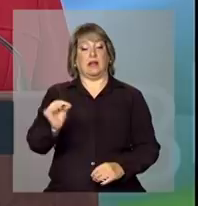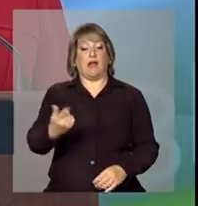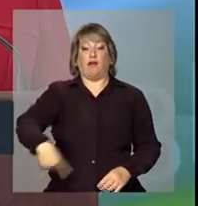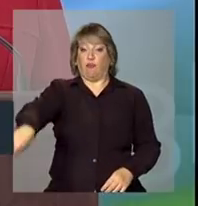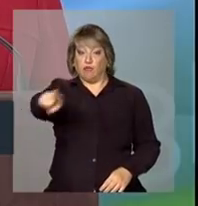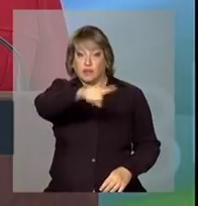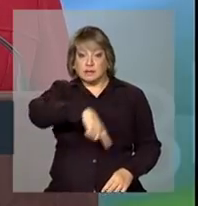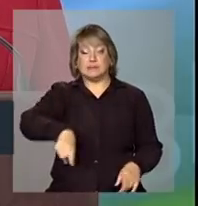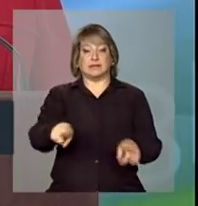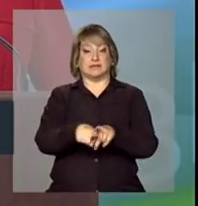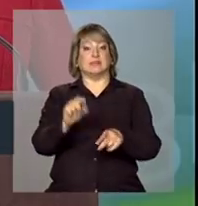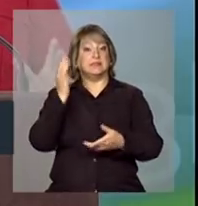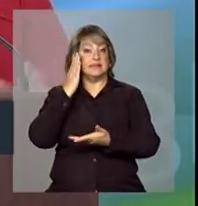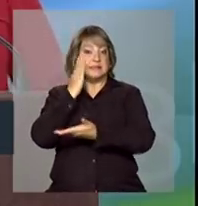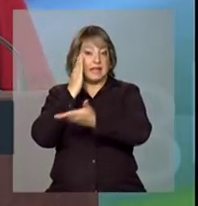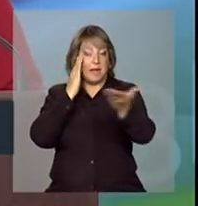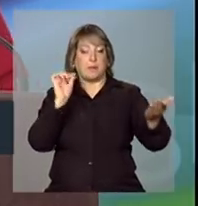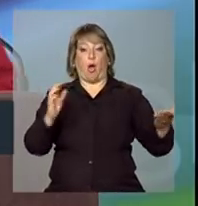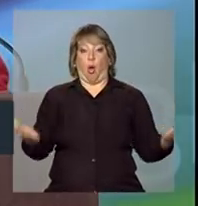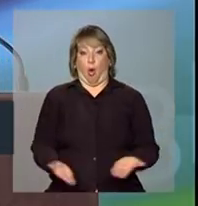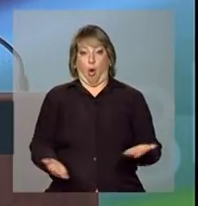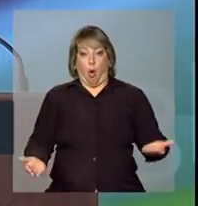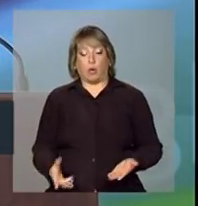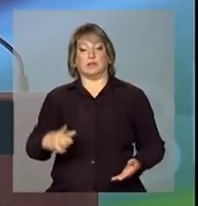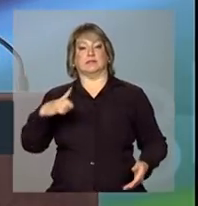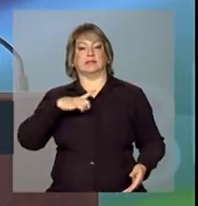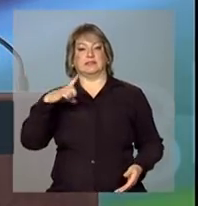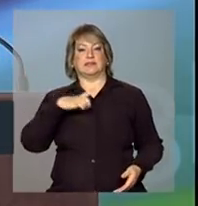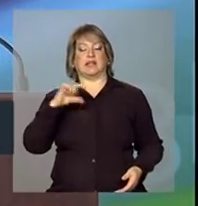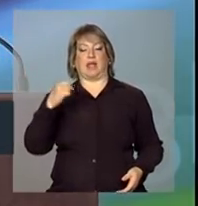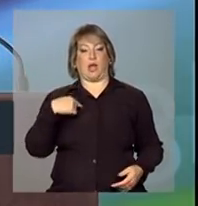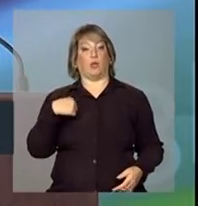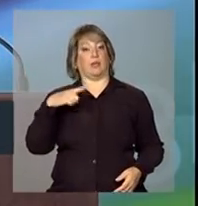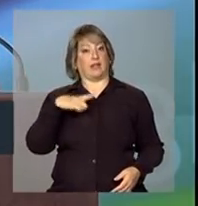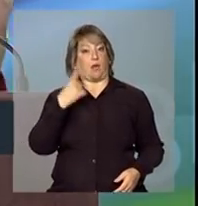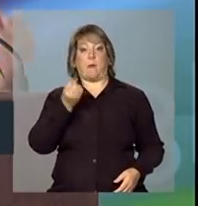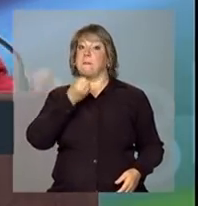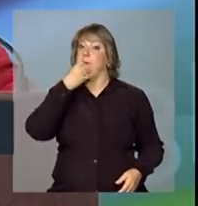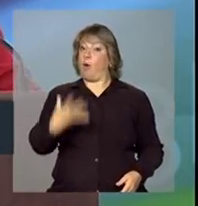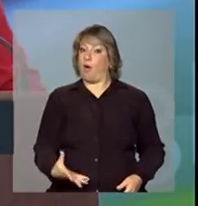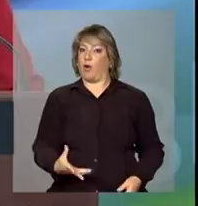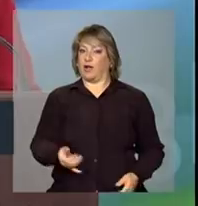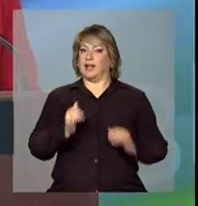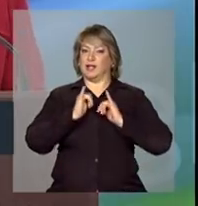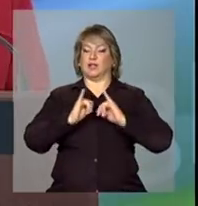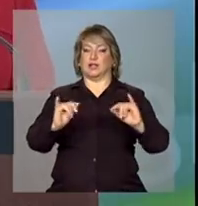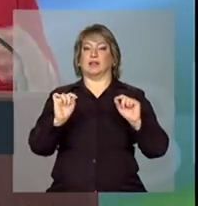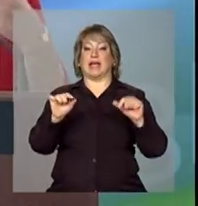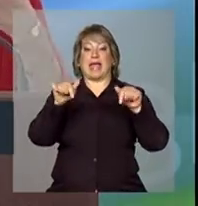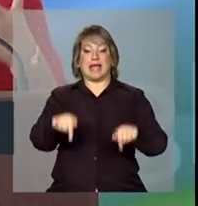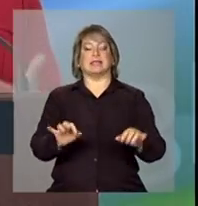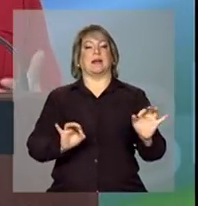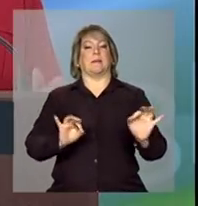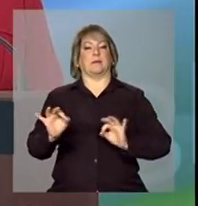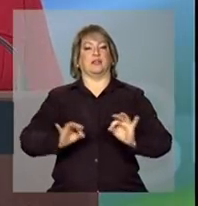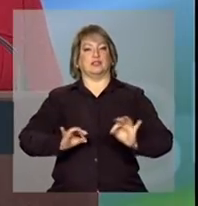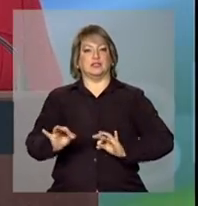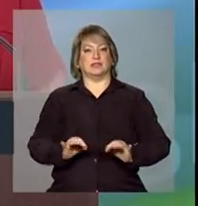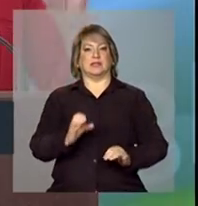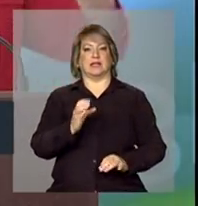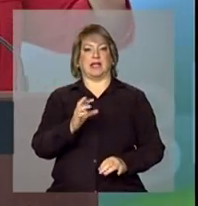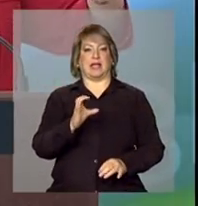saibam que hoje, inclusive, eu trago uma ótima notícia. Esse projeto que se chama